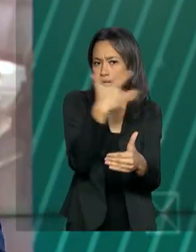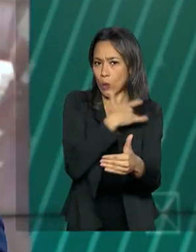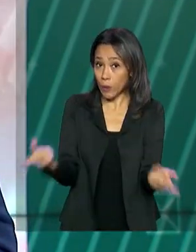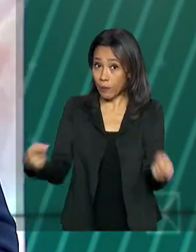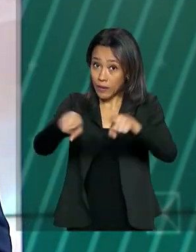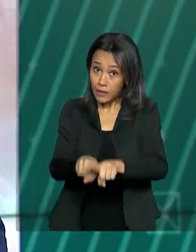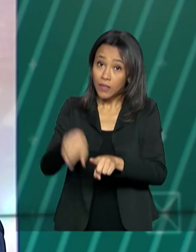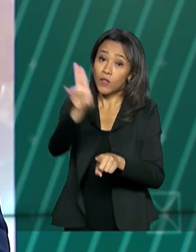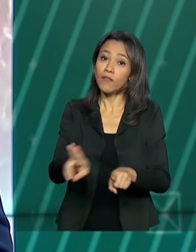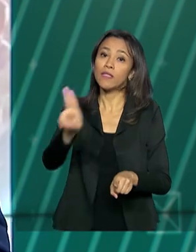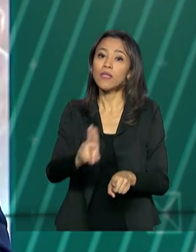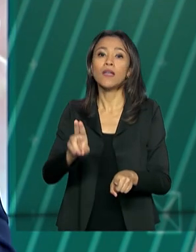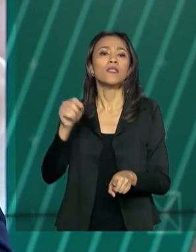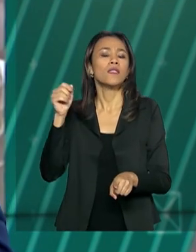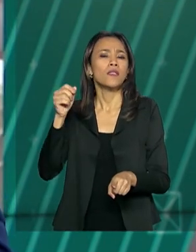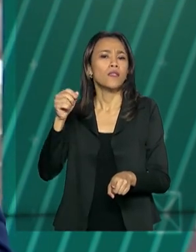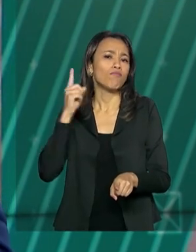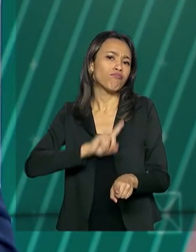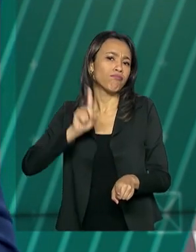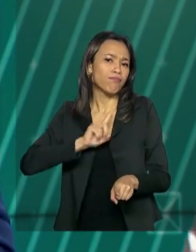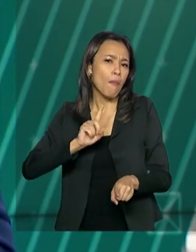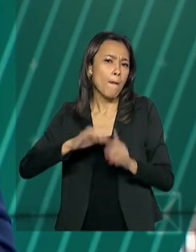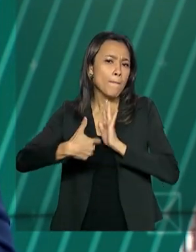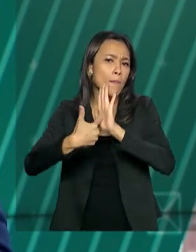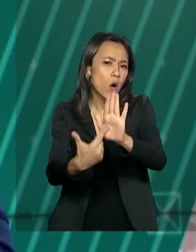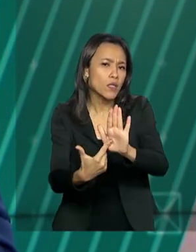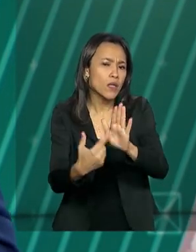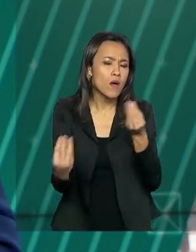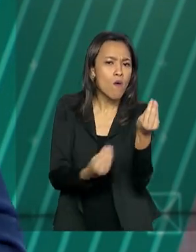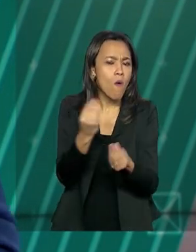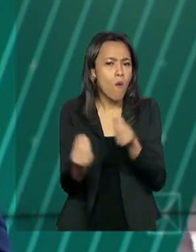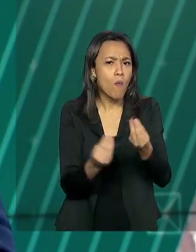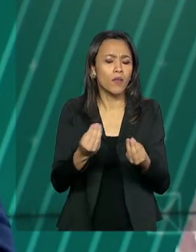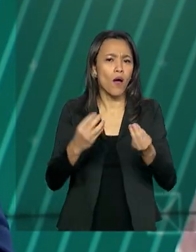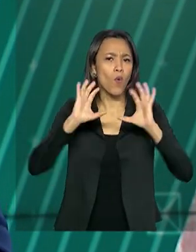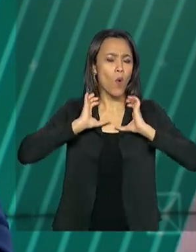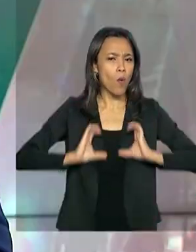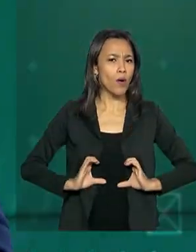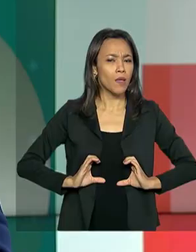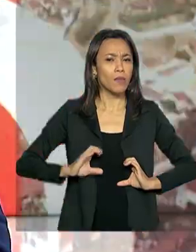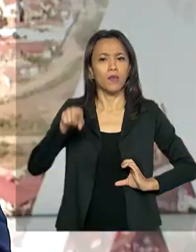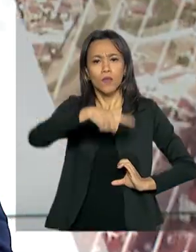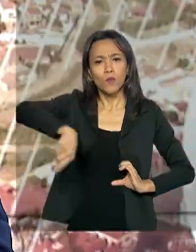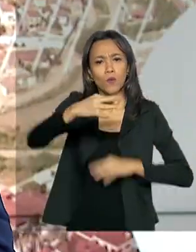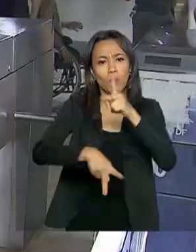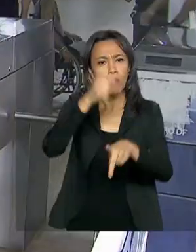Universidade Federal de Minas Gerais, mostra as mudanças de comportamento dos brasileiros durante a pandemia.